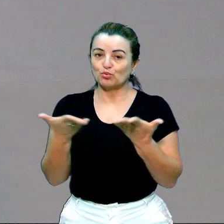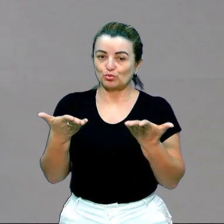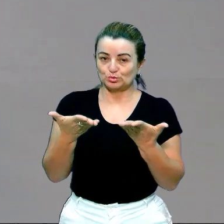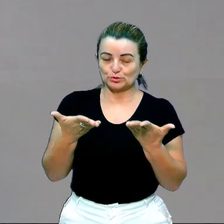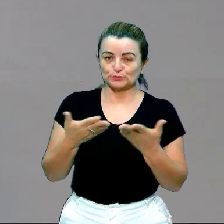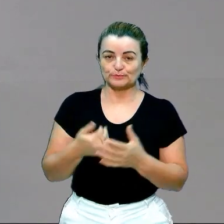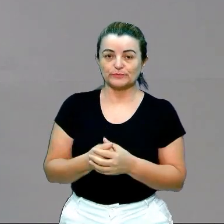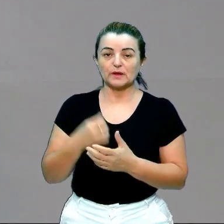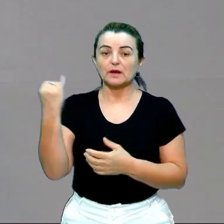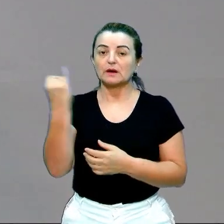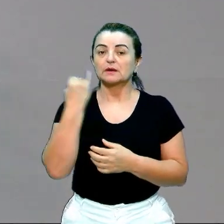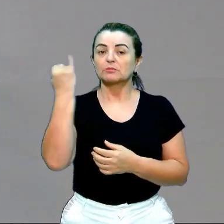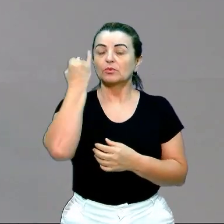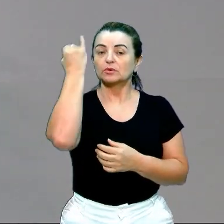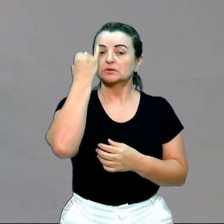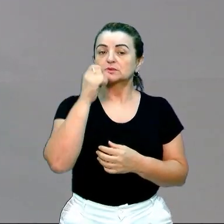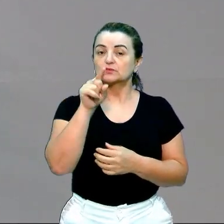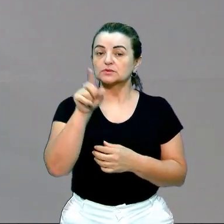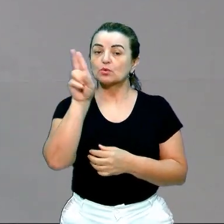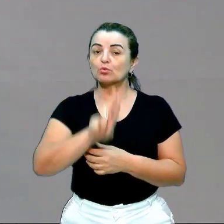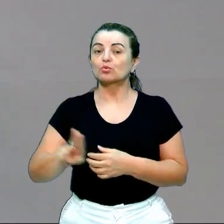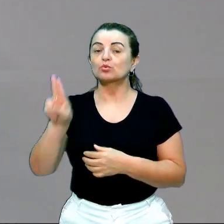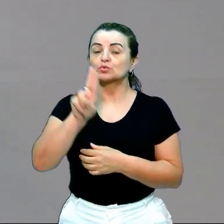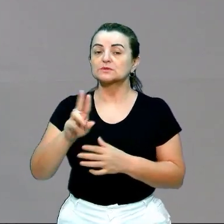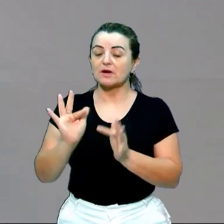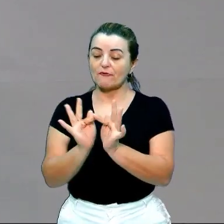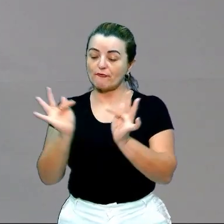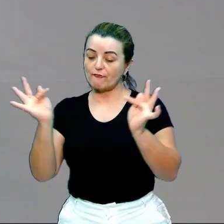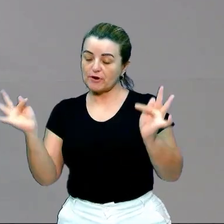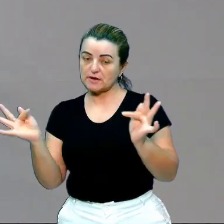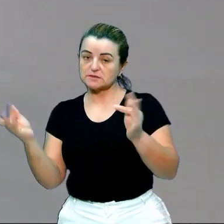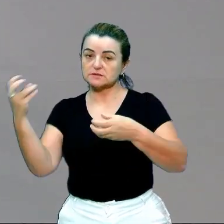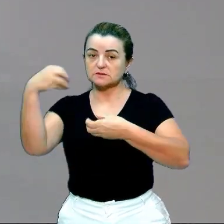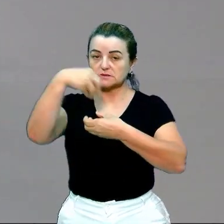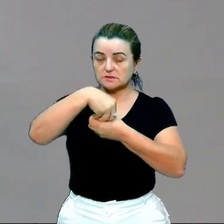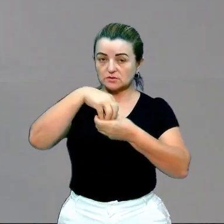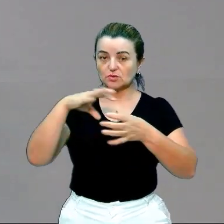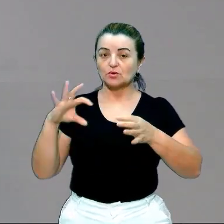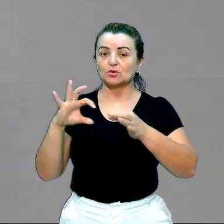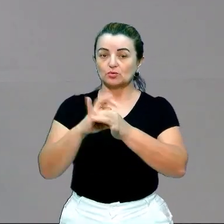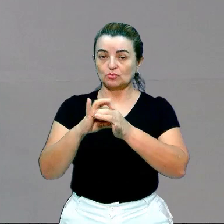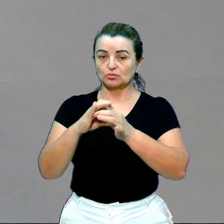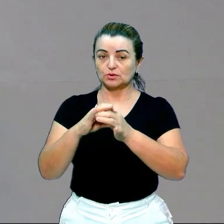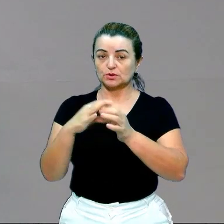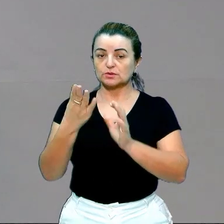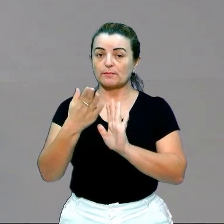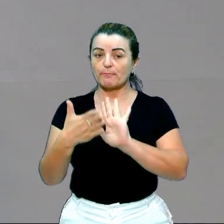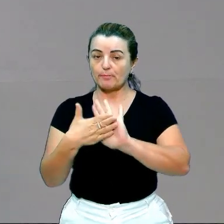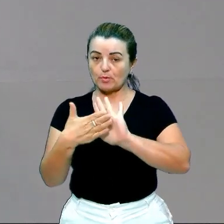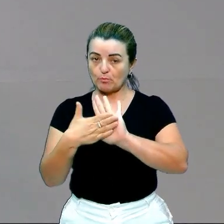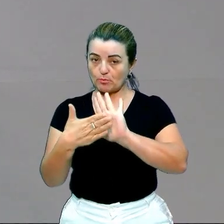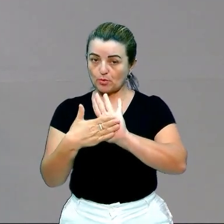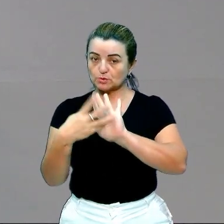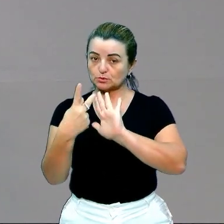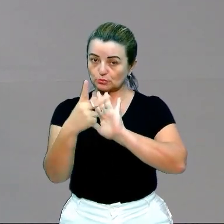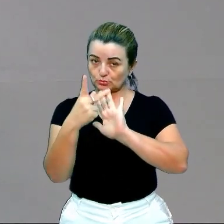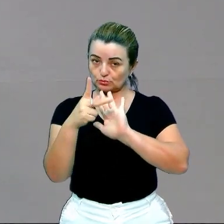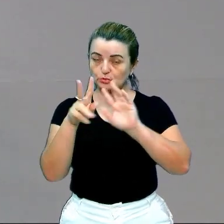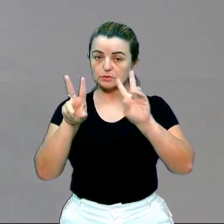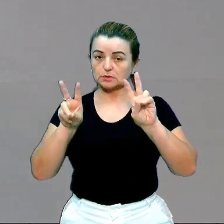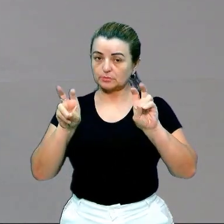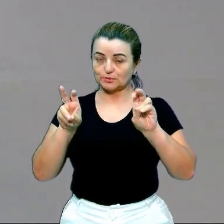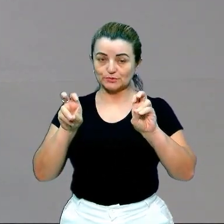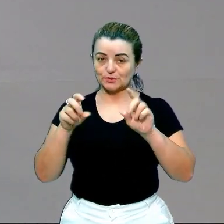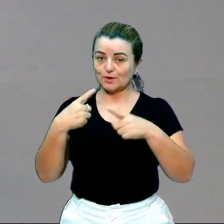é muito importante que você utilize a frase dentro do contexto em que foi proposta a sua temática.